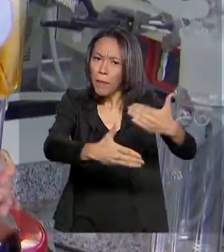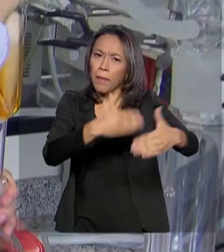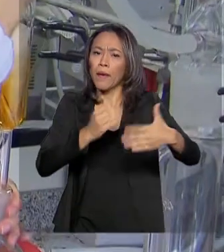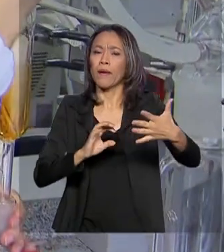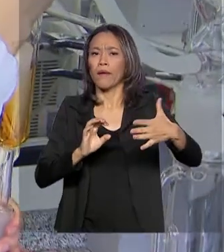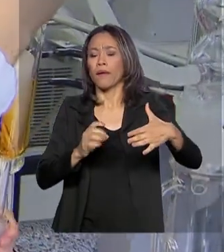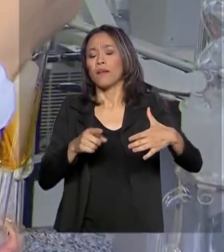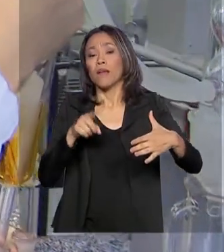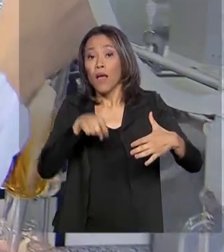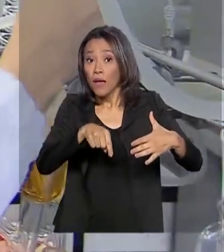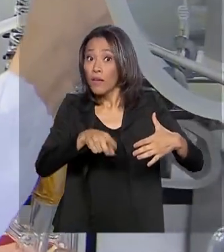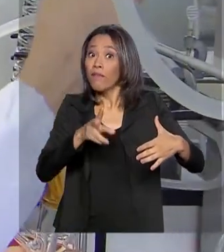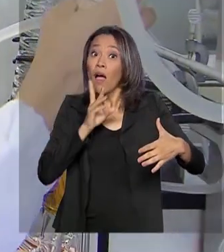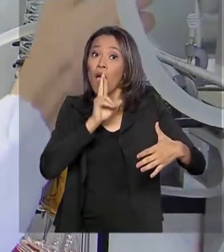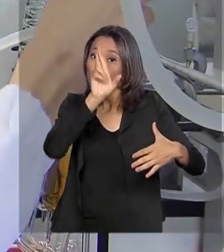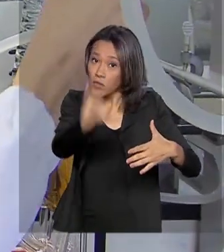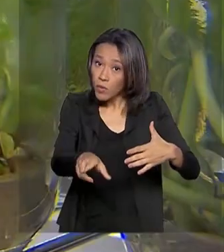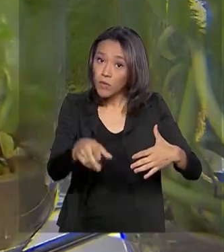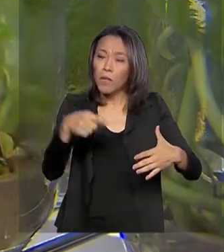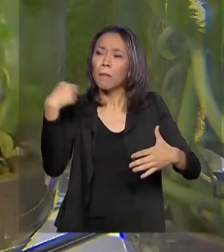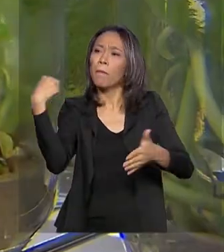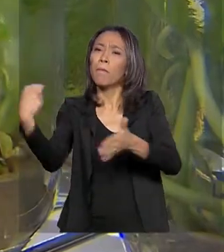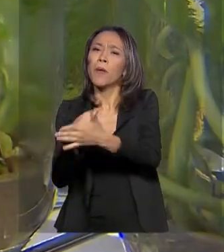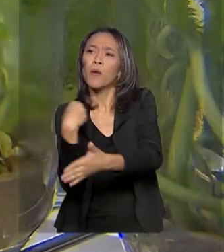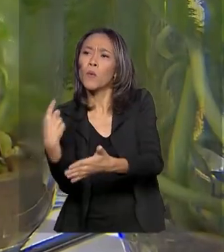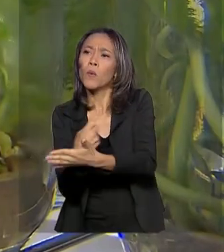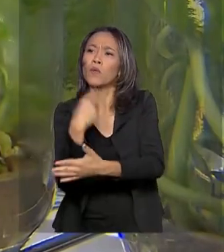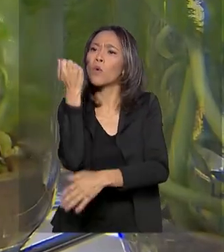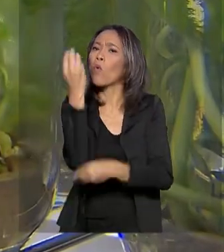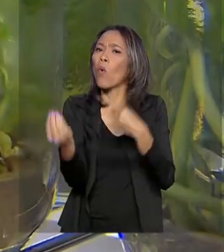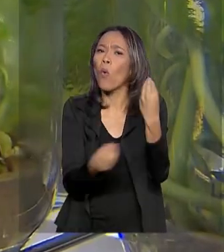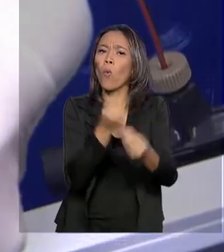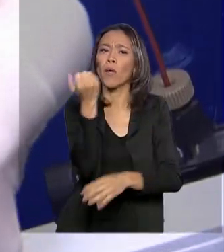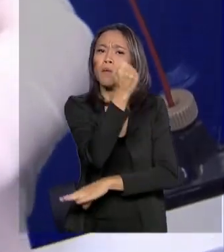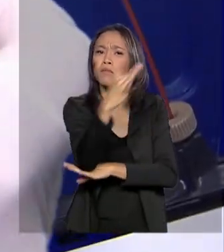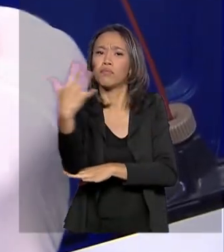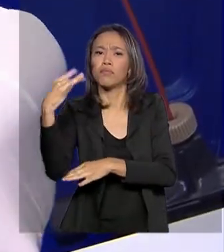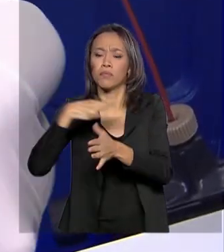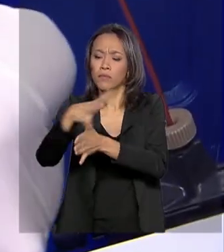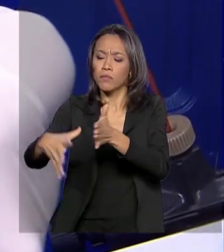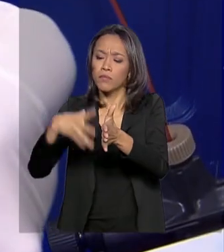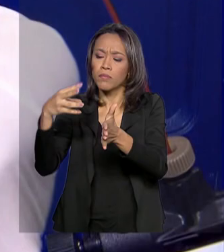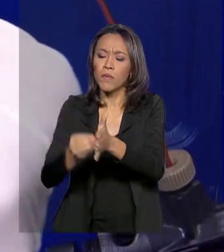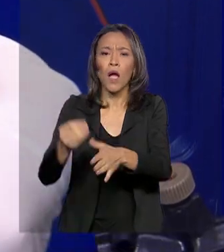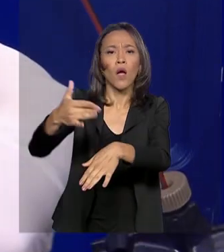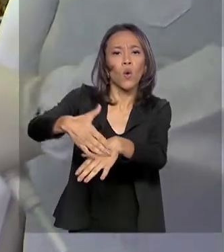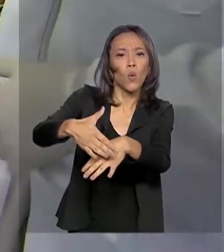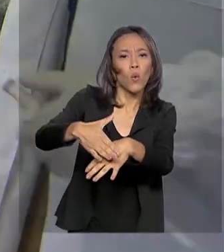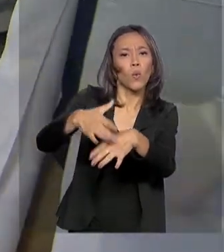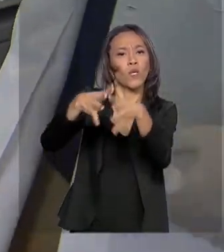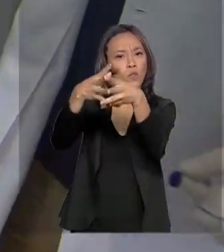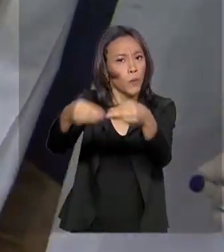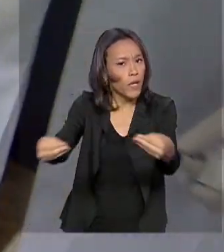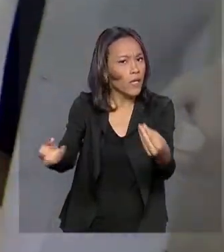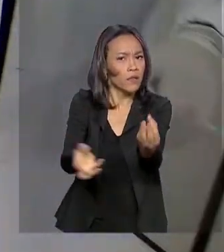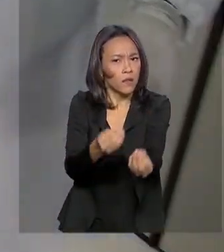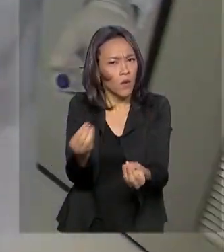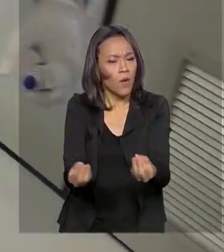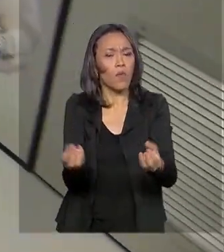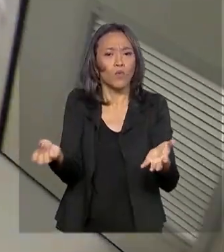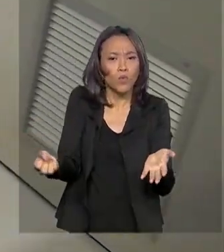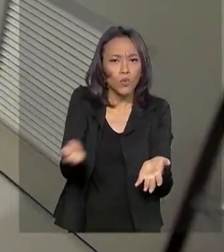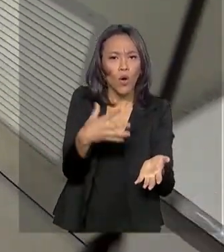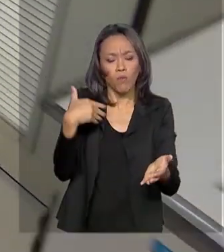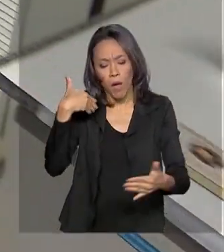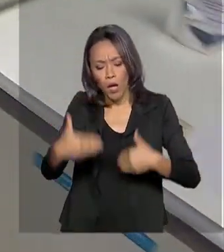respostas para perguntas sobre a fauna e a flora da Amazônia, a cura de doenças, os novos processos